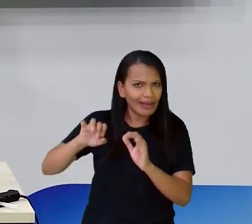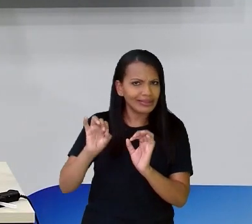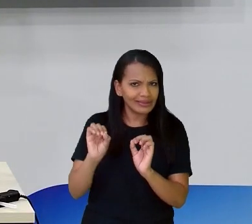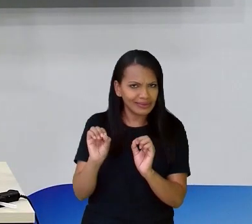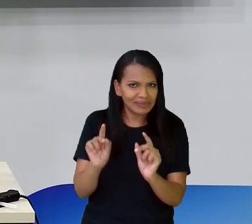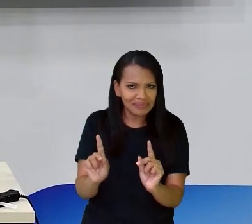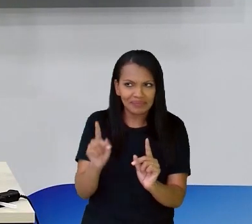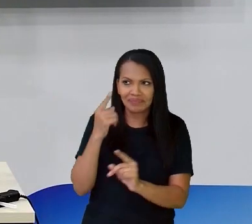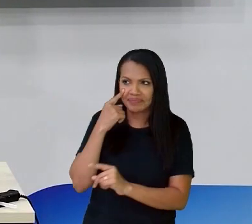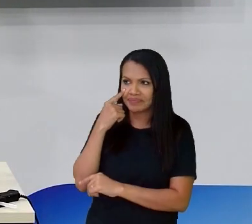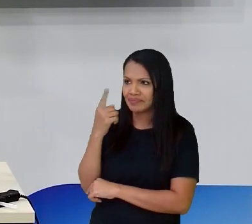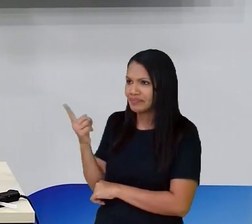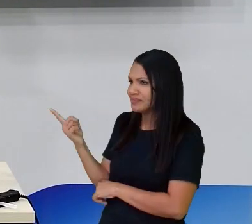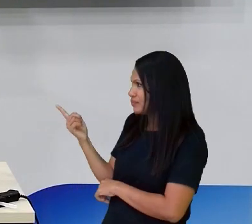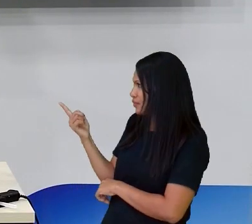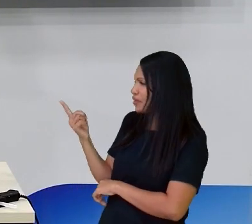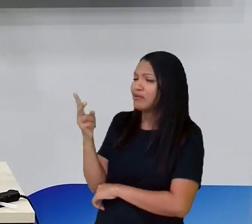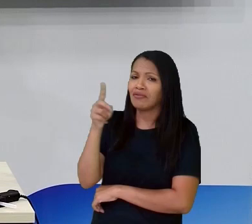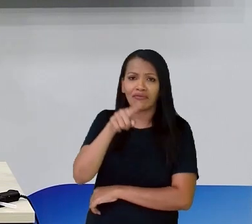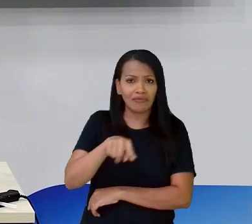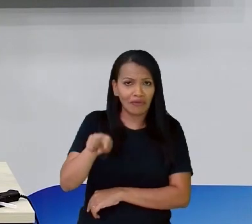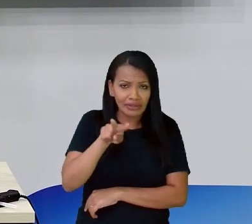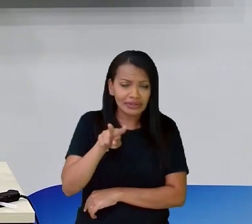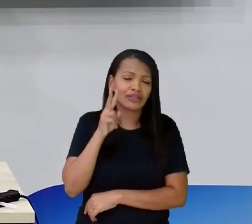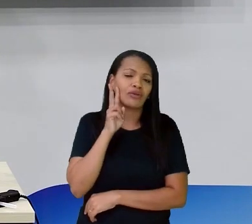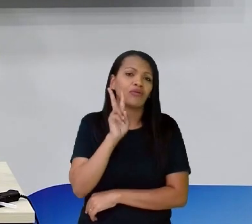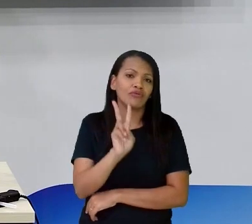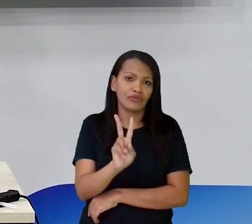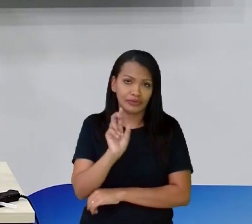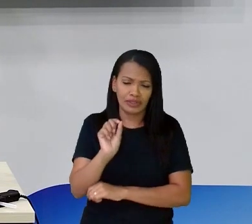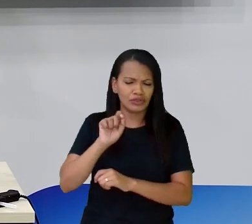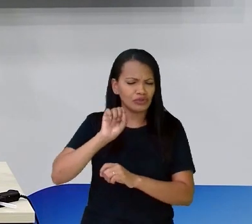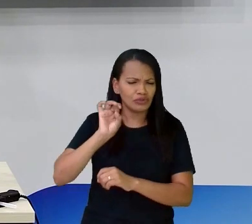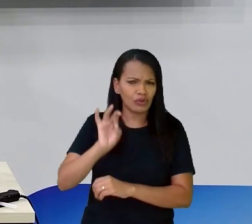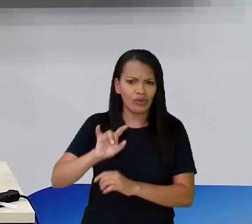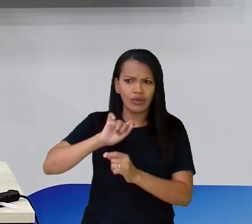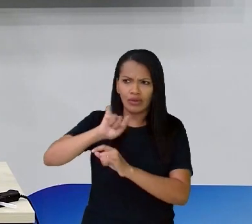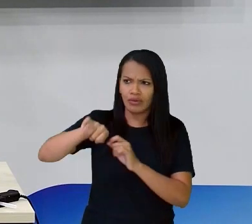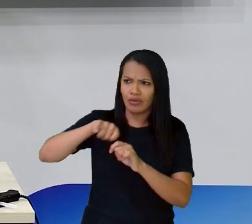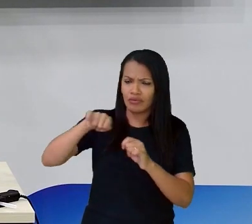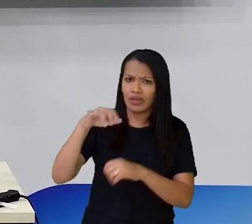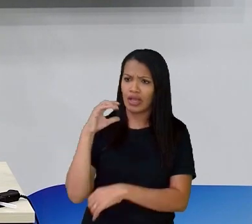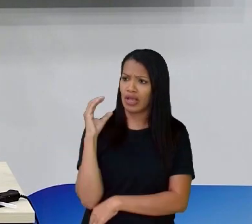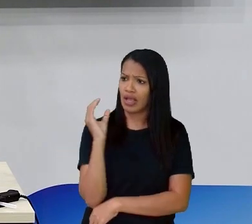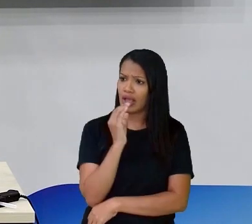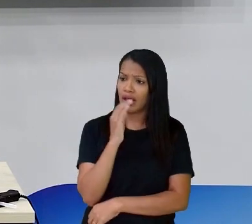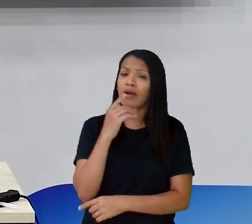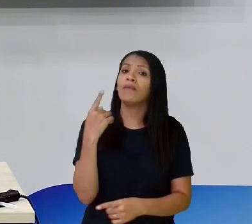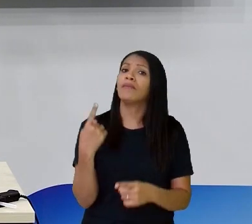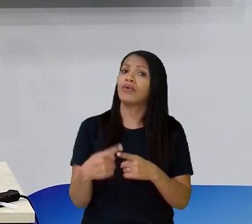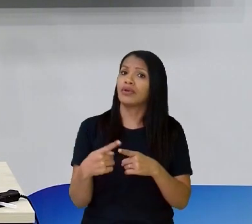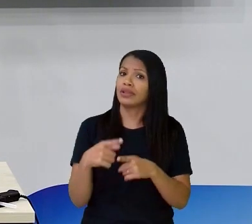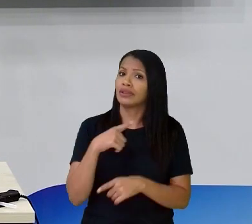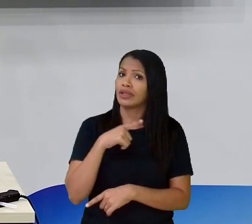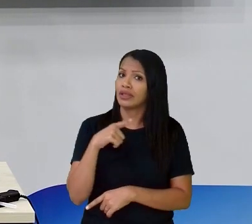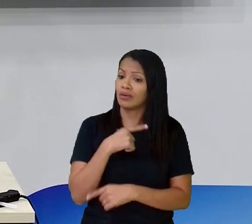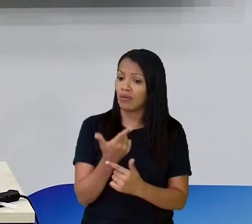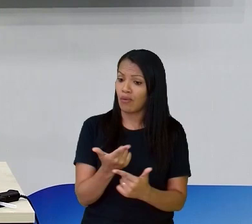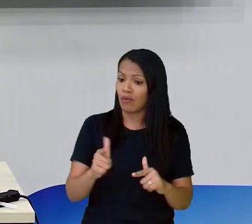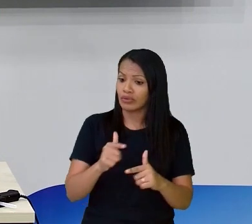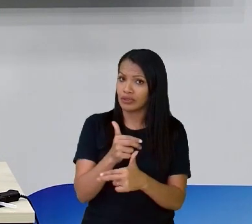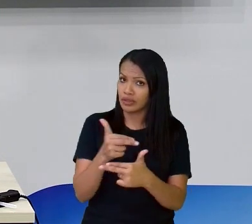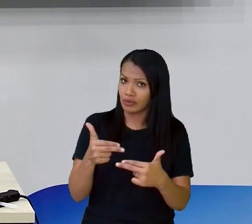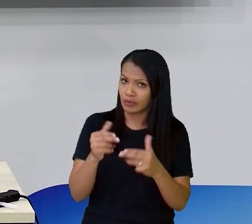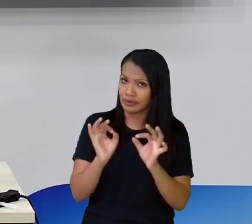Que ele fique Dessa forma Que vocês estão vendo Só dá um nozinho Lá em cima Tá? Eu tô fazendo assim Bem rápido Porque a gente Ainda vai fazer Outras coisas